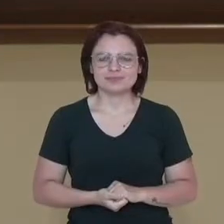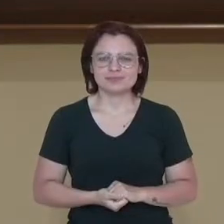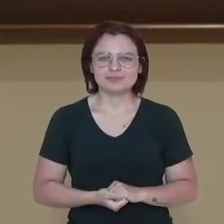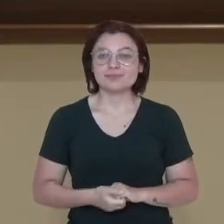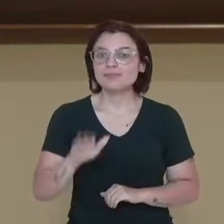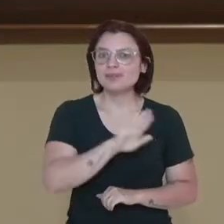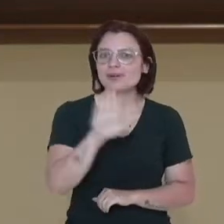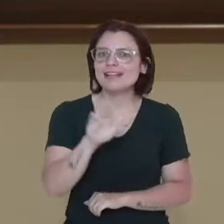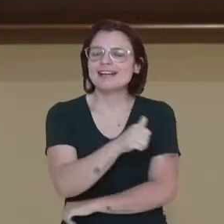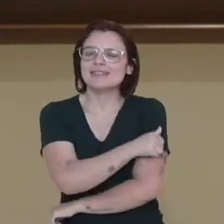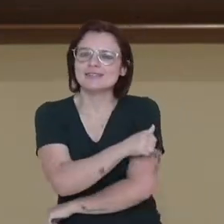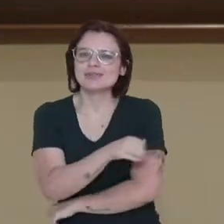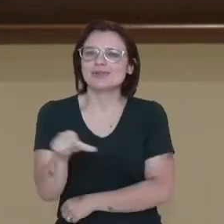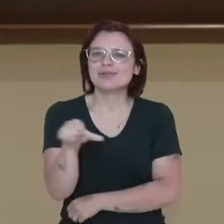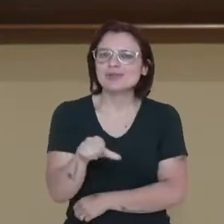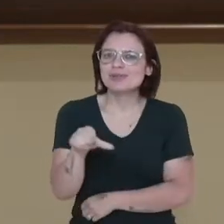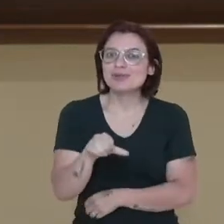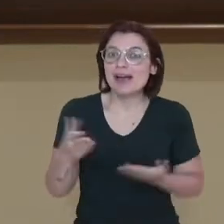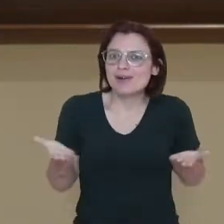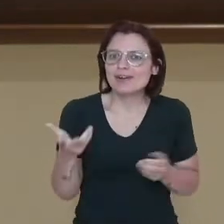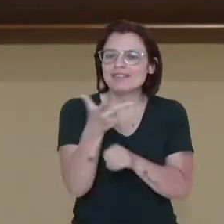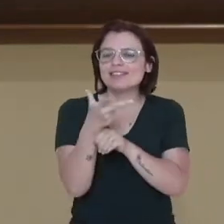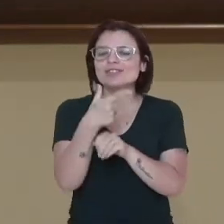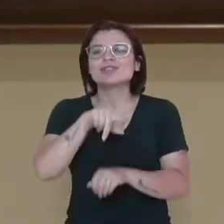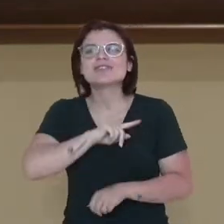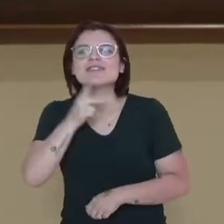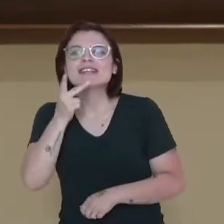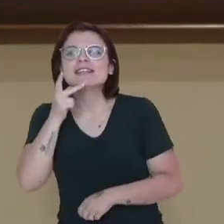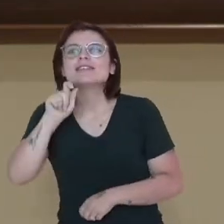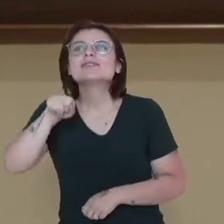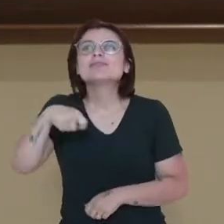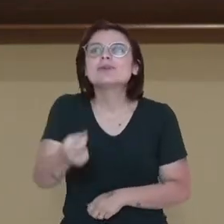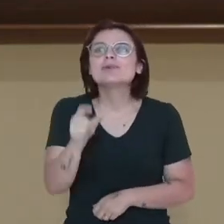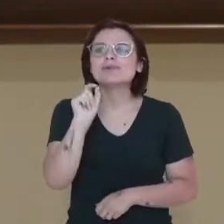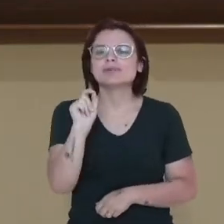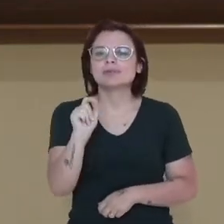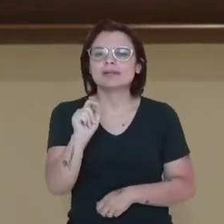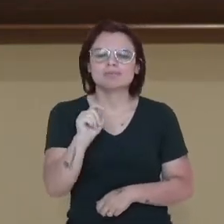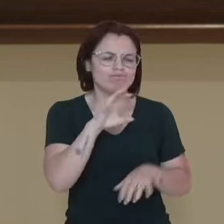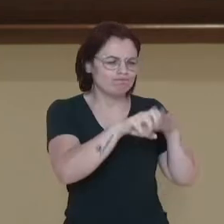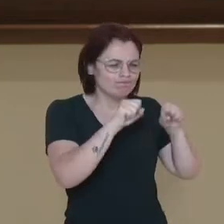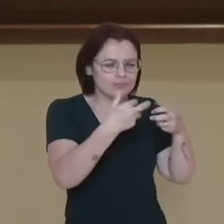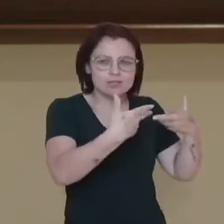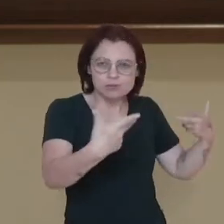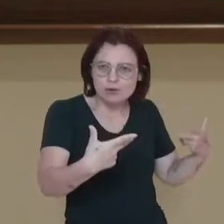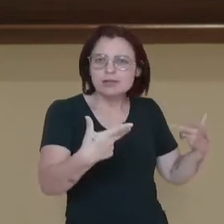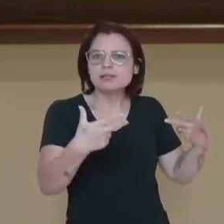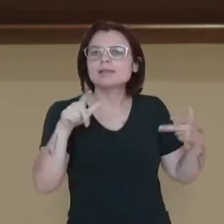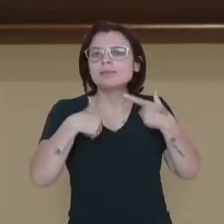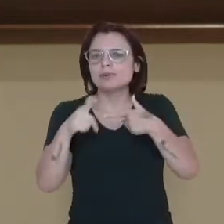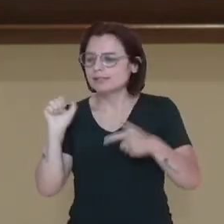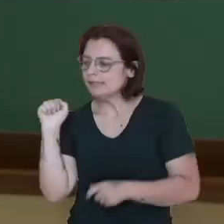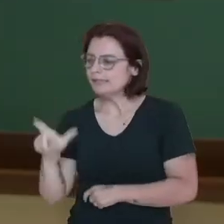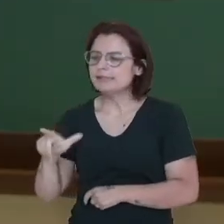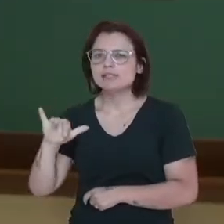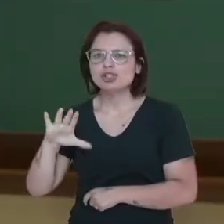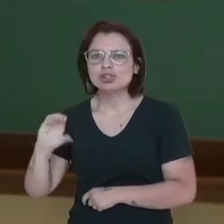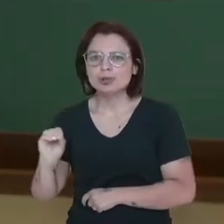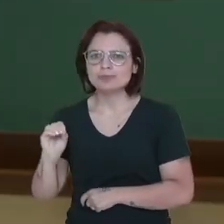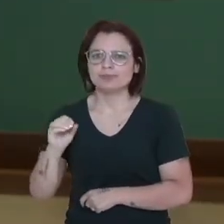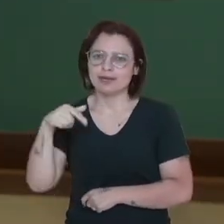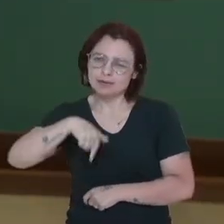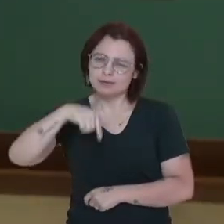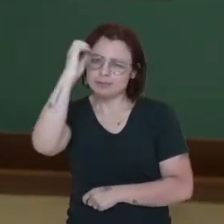Olá estudantes do Anuano, nesse vídeo vamos falar sobre o consumo e a produção de lixo no Brasil. Bem,